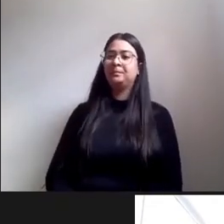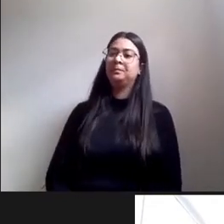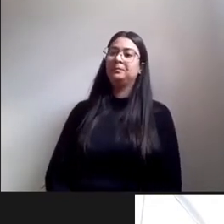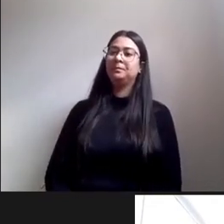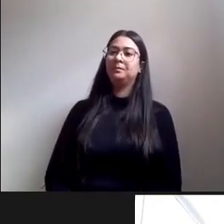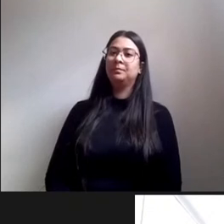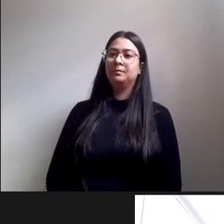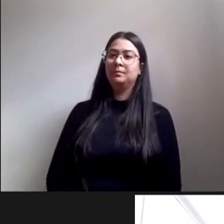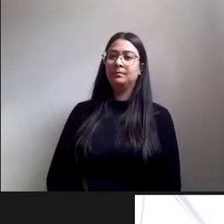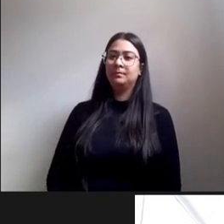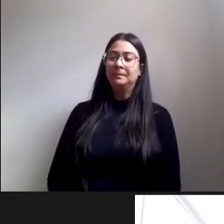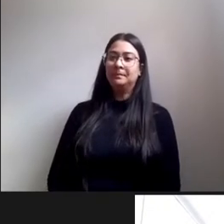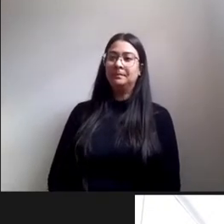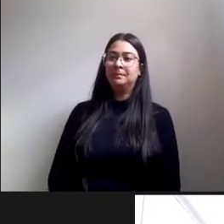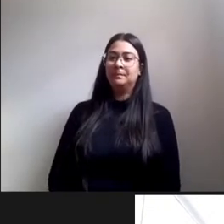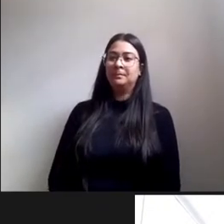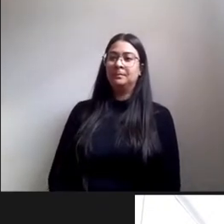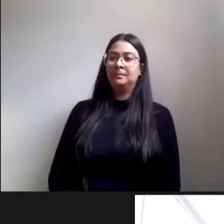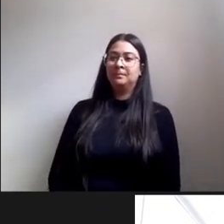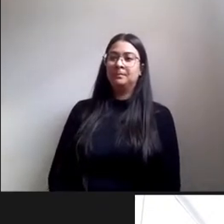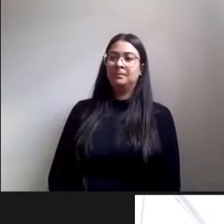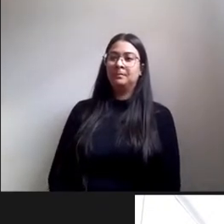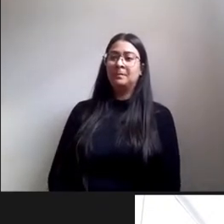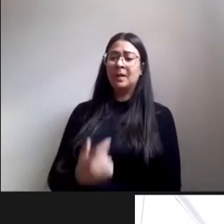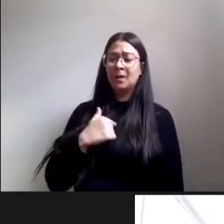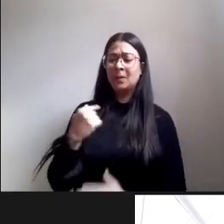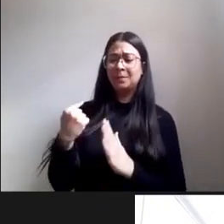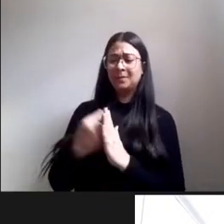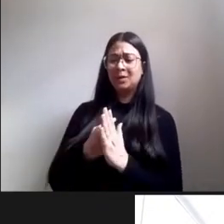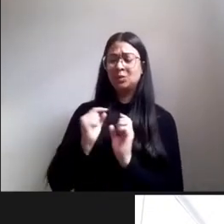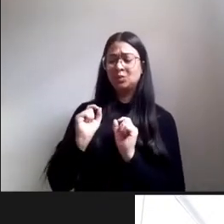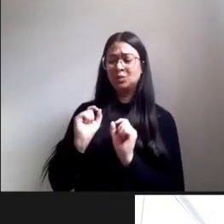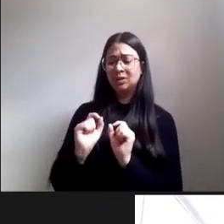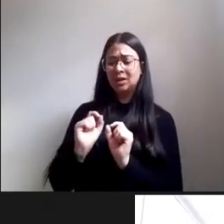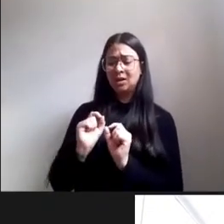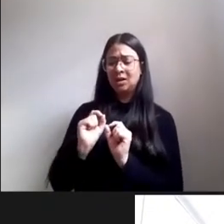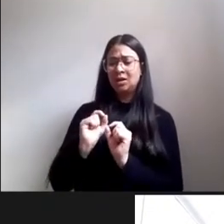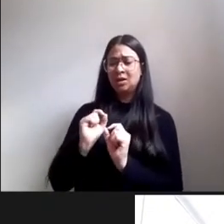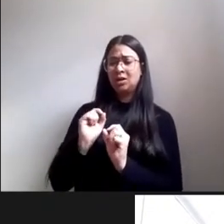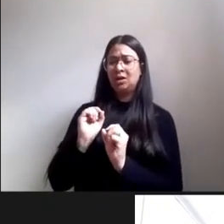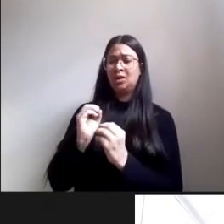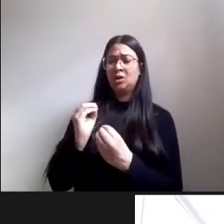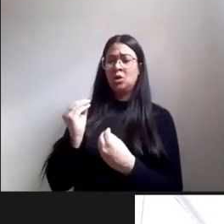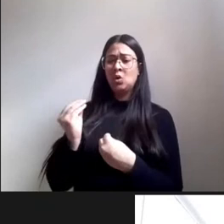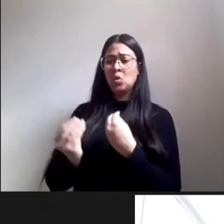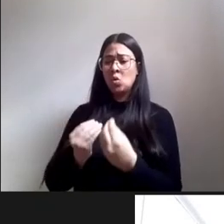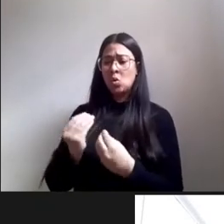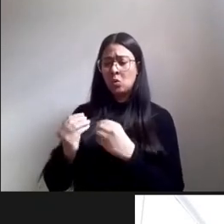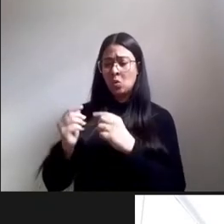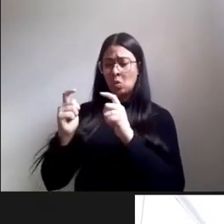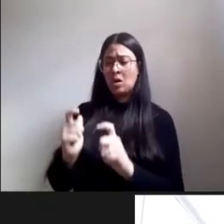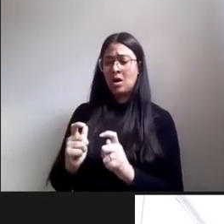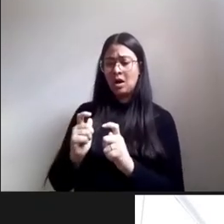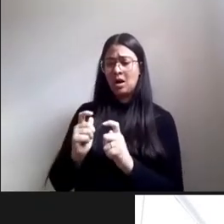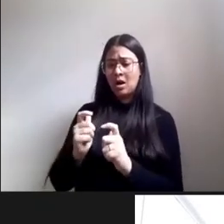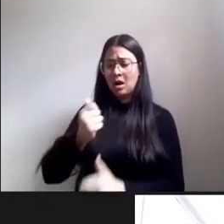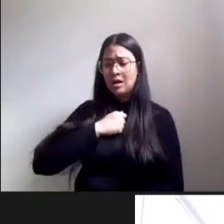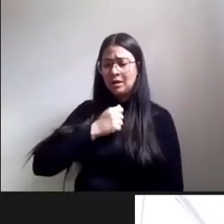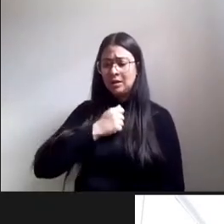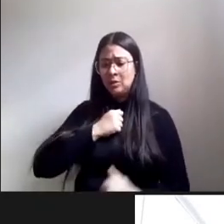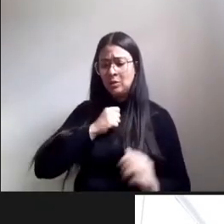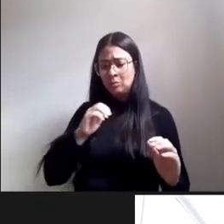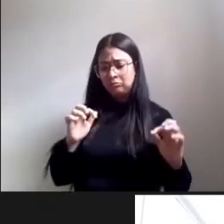eu fiquei e me pergunto muito o lugar da antropologia o lugar da ciência na realidade